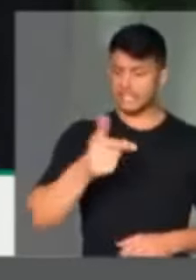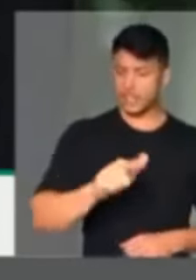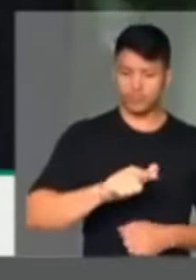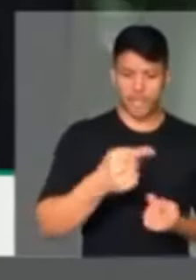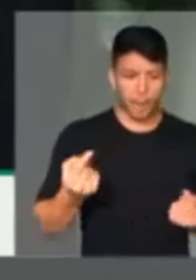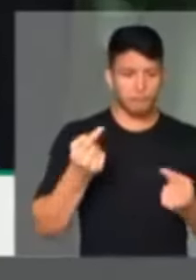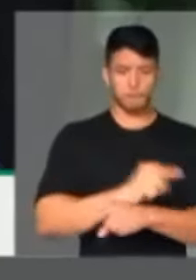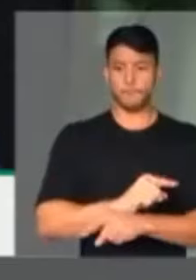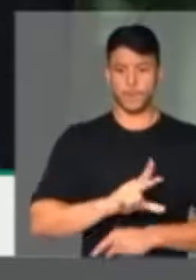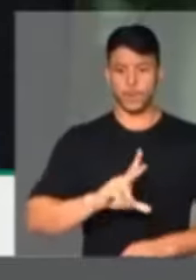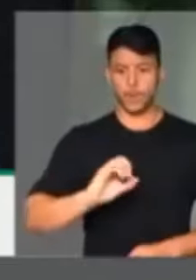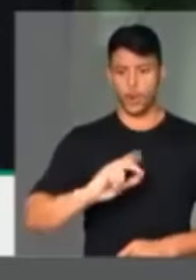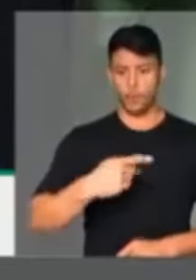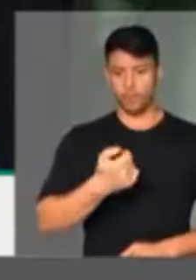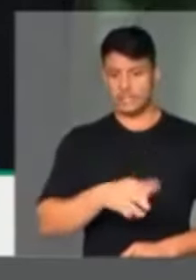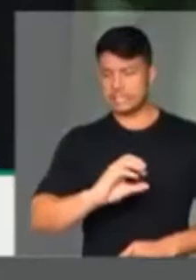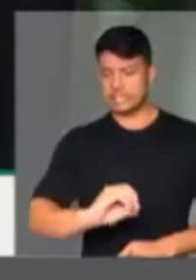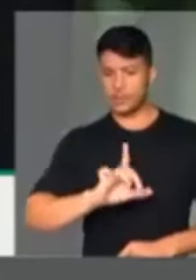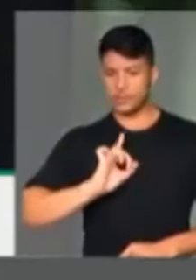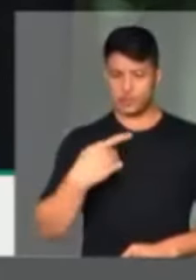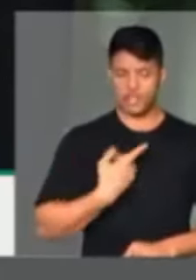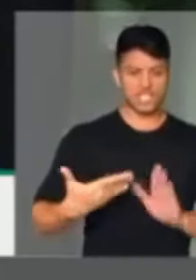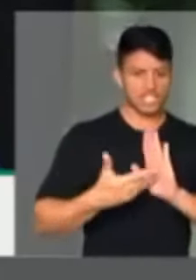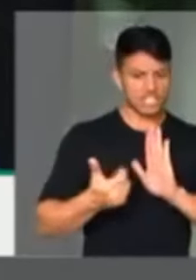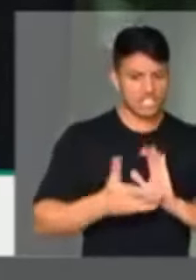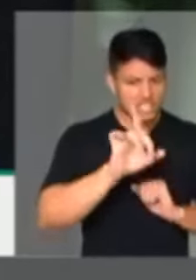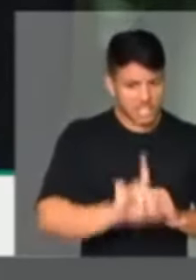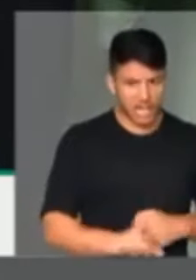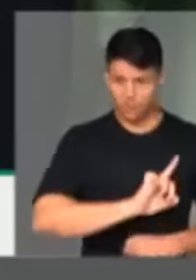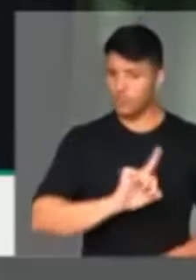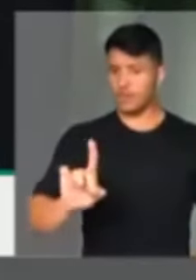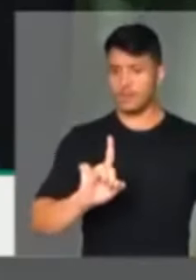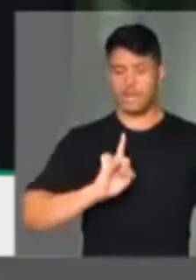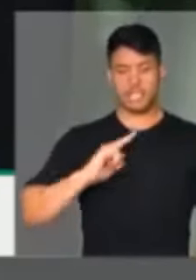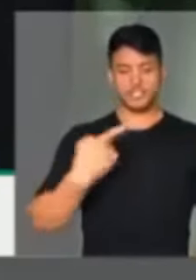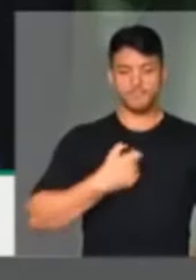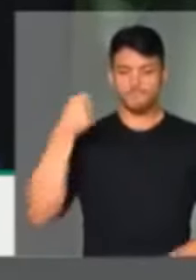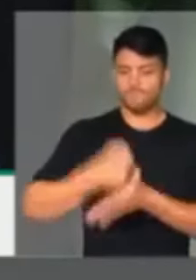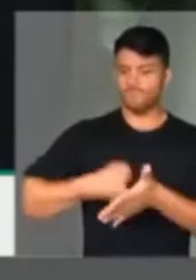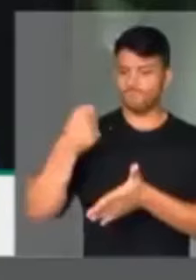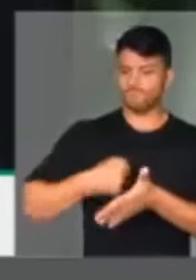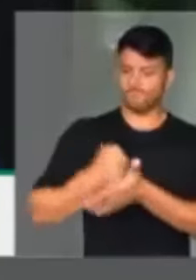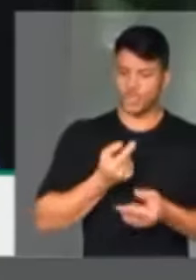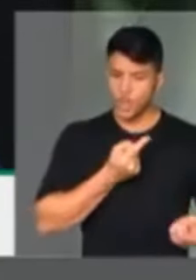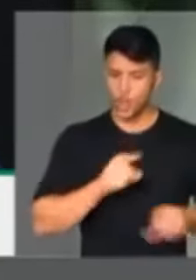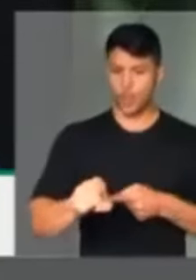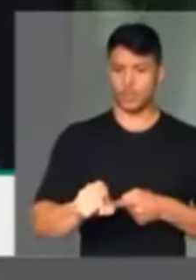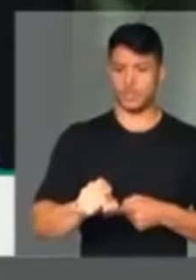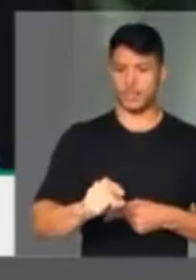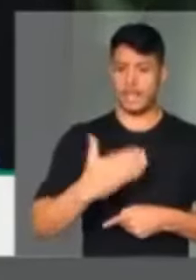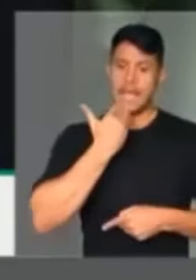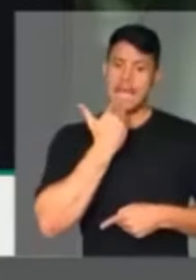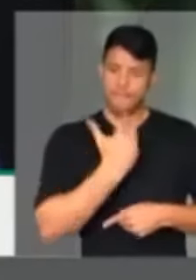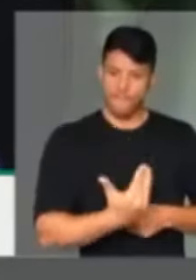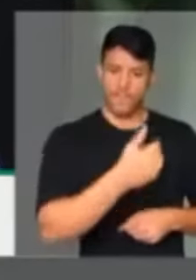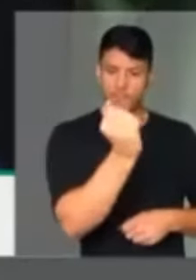a aprovação da retirada de direitos do povo brasileiro. Vamos lutar contra isso. Vamos lutar em defesa